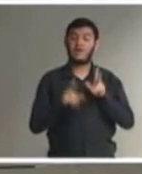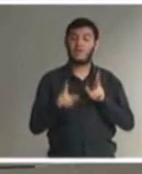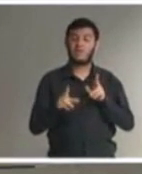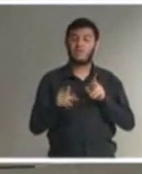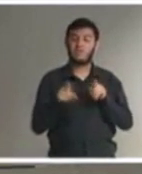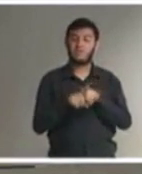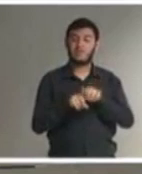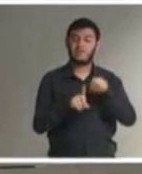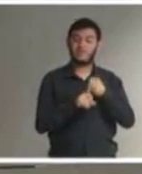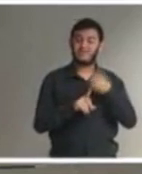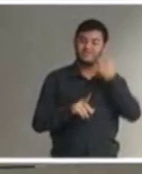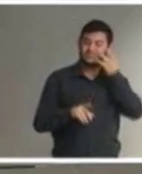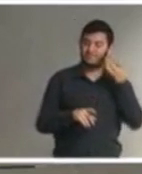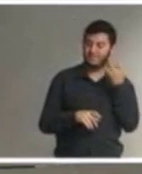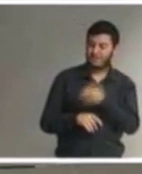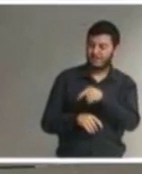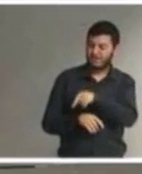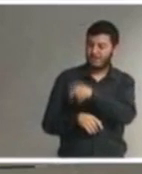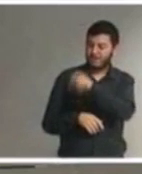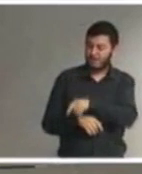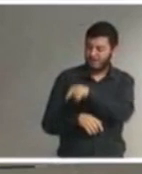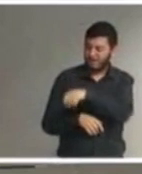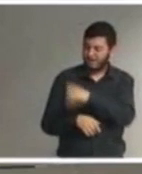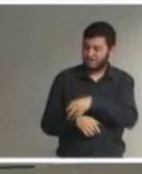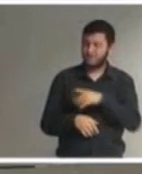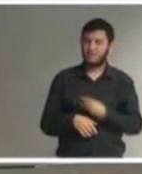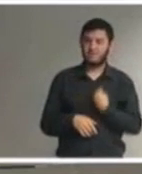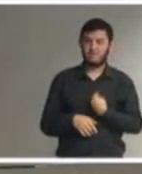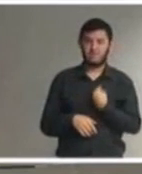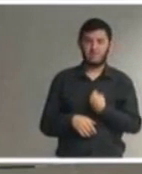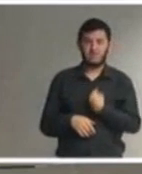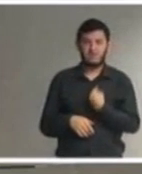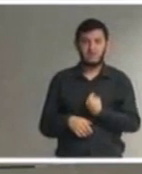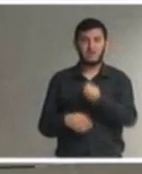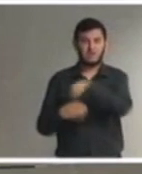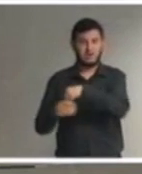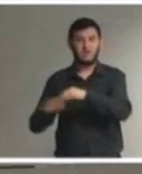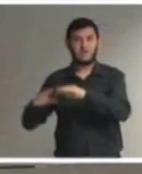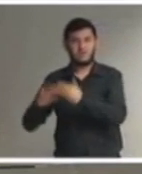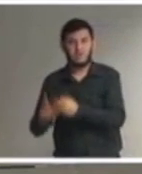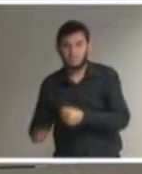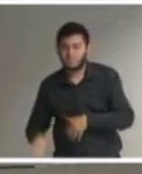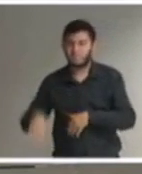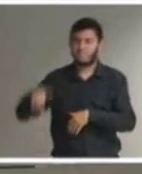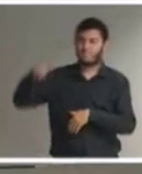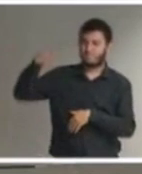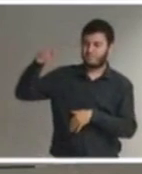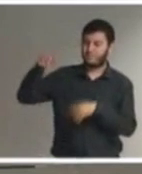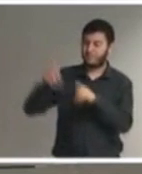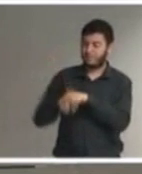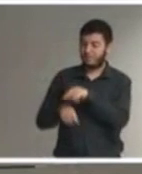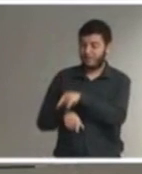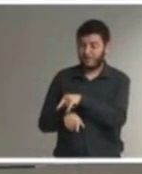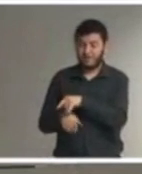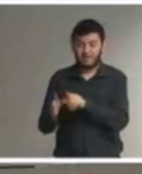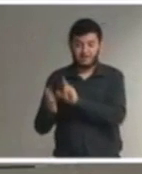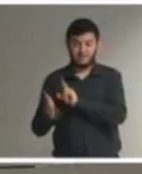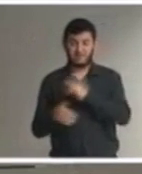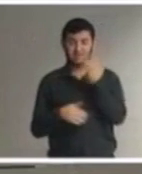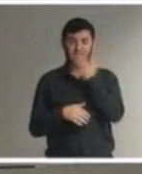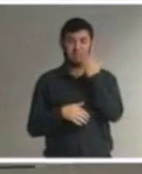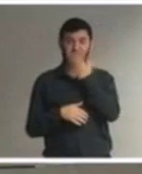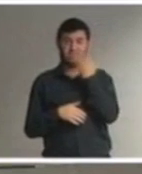sociedade ela vai sair do seu de uma situação de invisibilidade e ela vai estar sendo